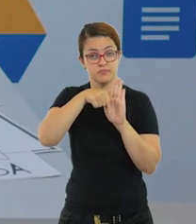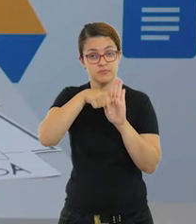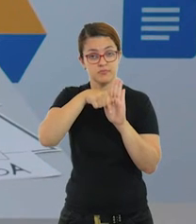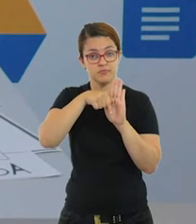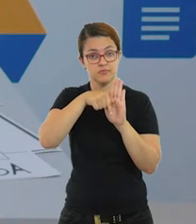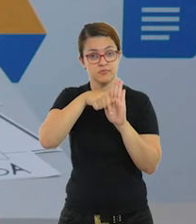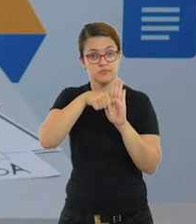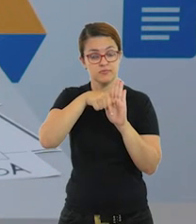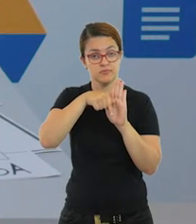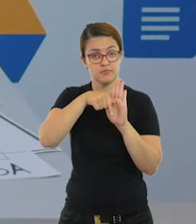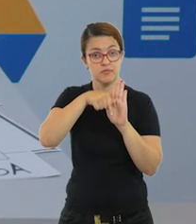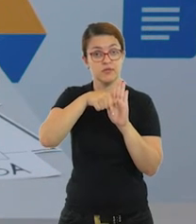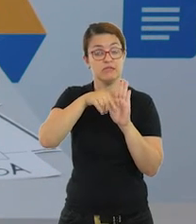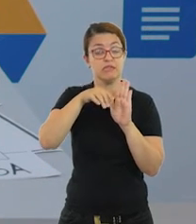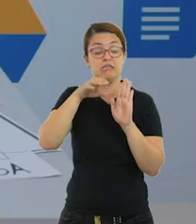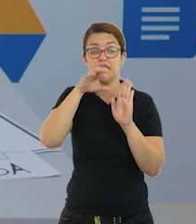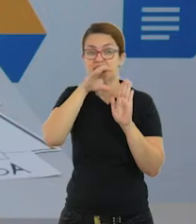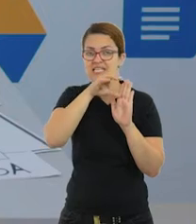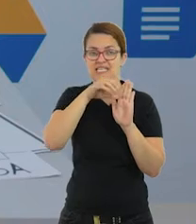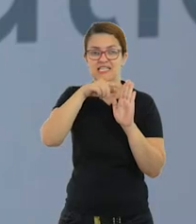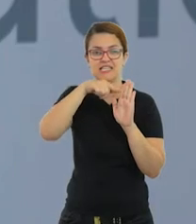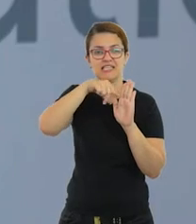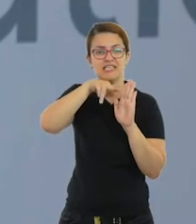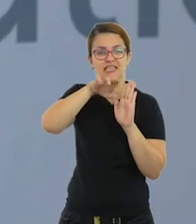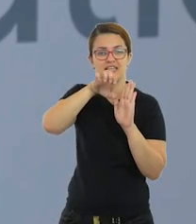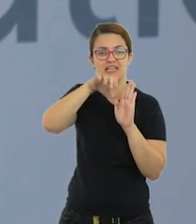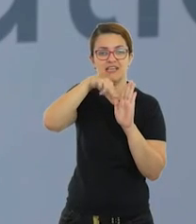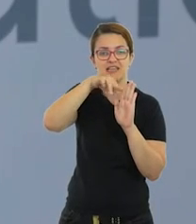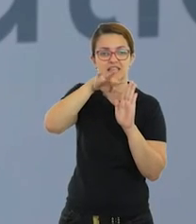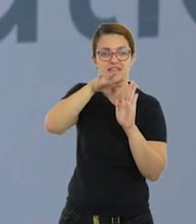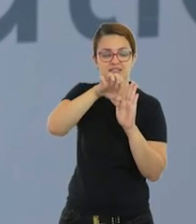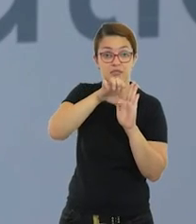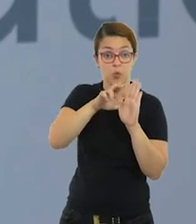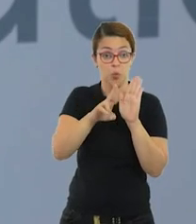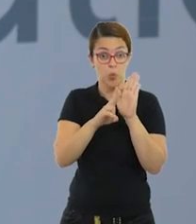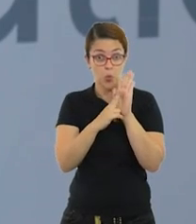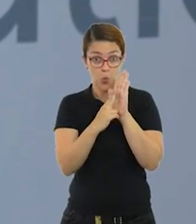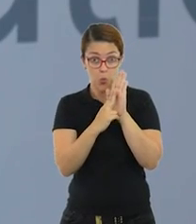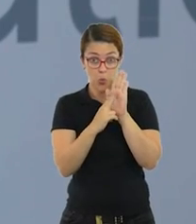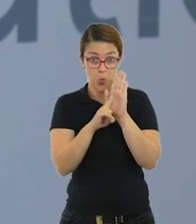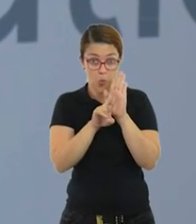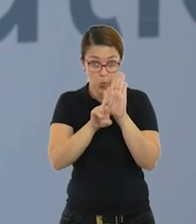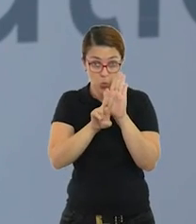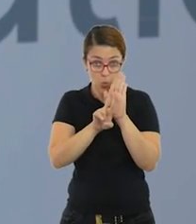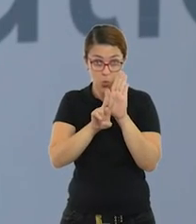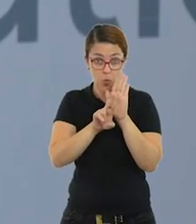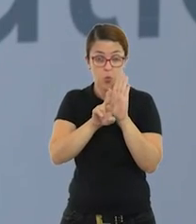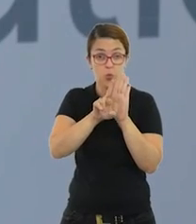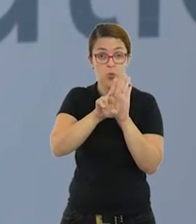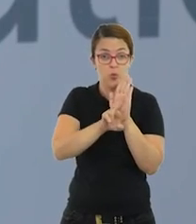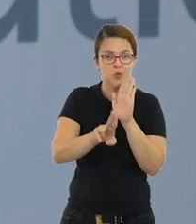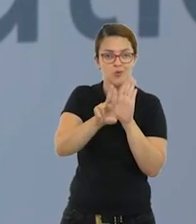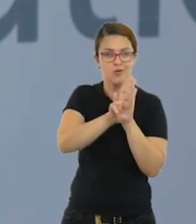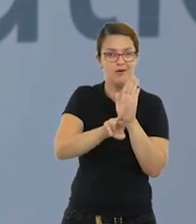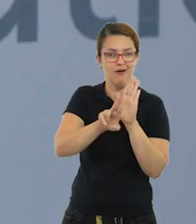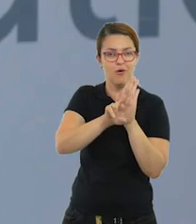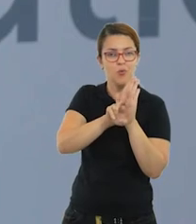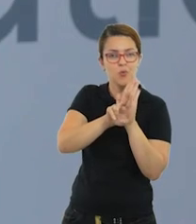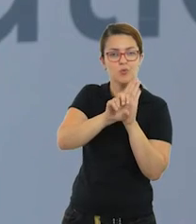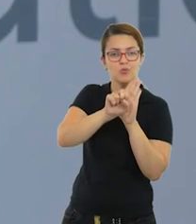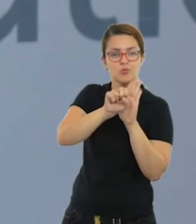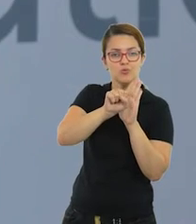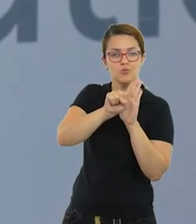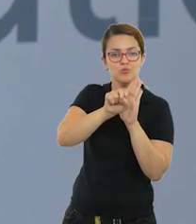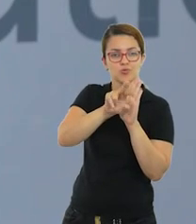escrevi a palavra quente. Com a letra U, eu formei a palavra usual. Com a letra A,